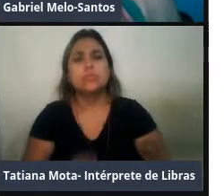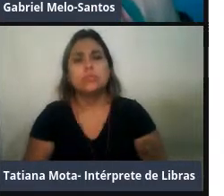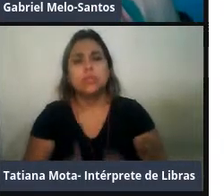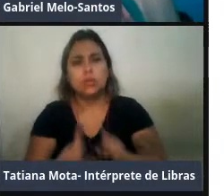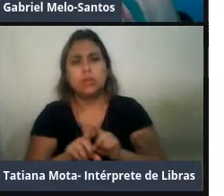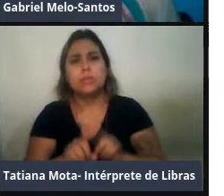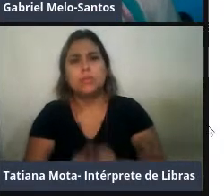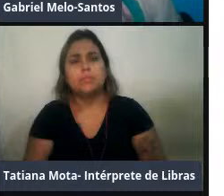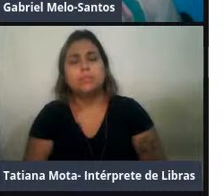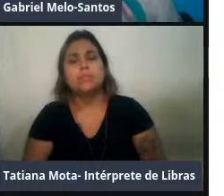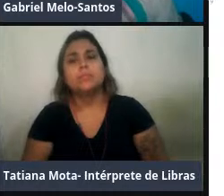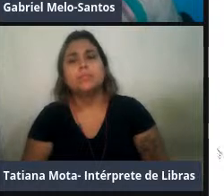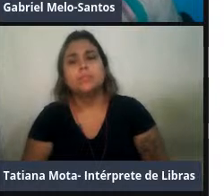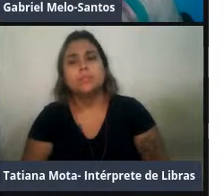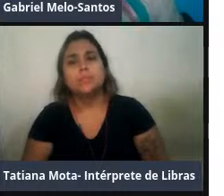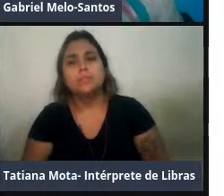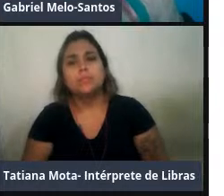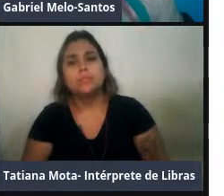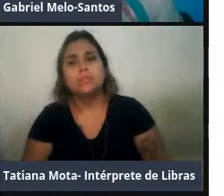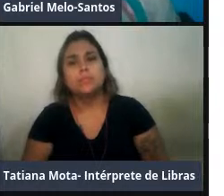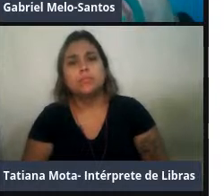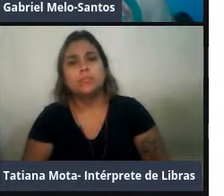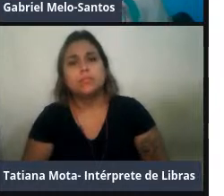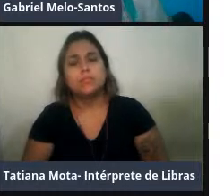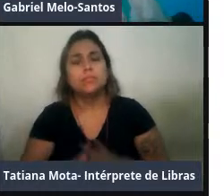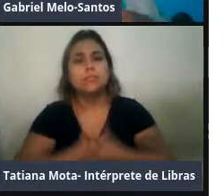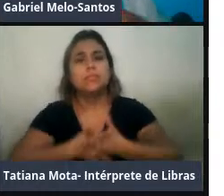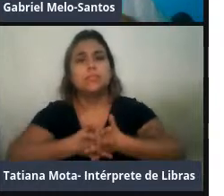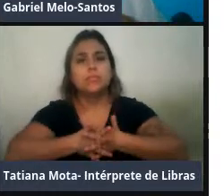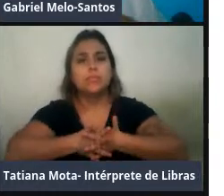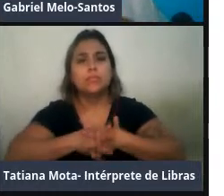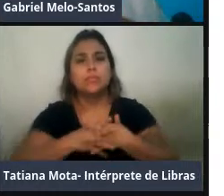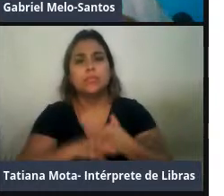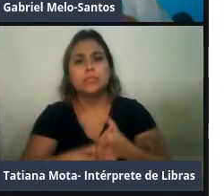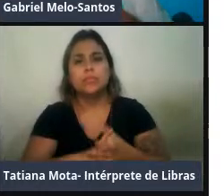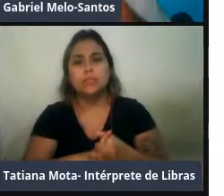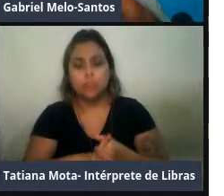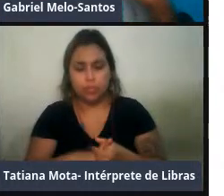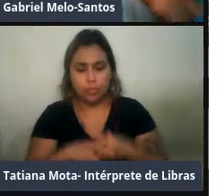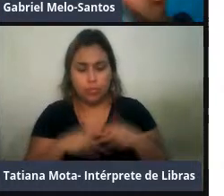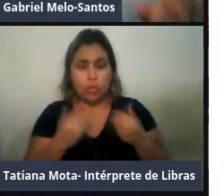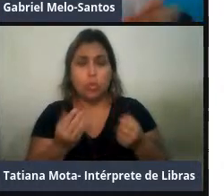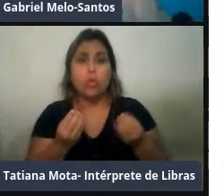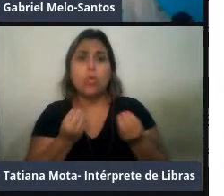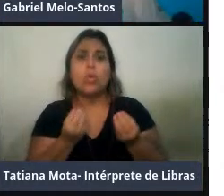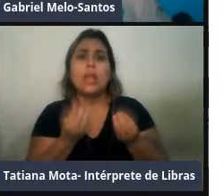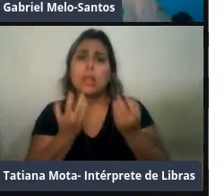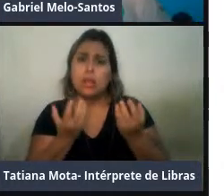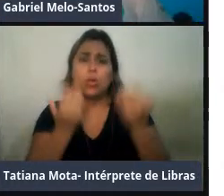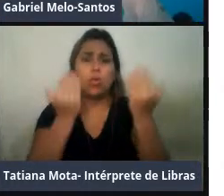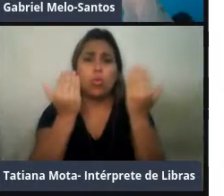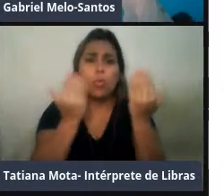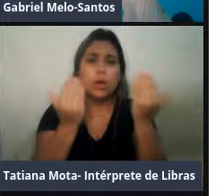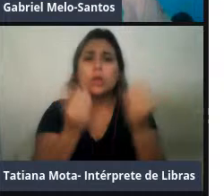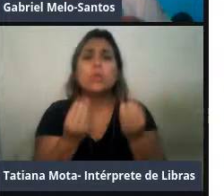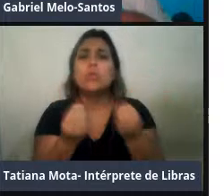dentifugoso, né? E a gente então, para comparar esses repertórios, a gente usou um estimador que leva em conta a abundância